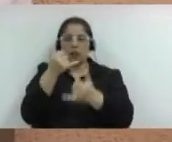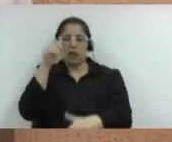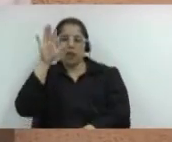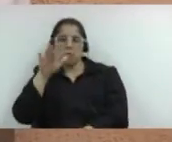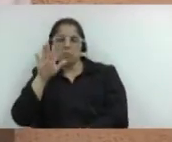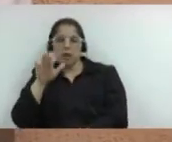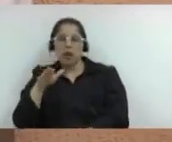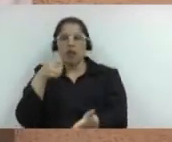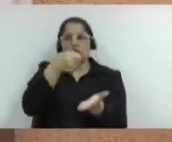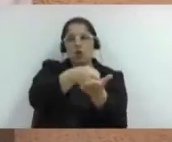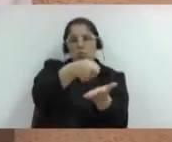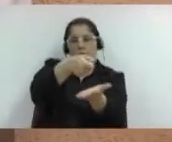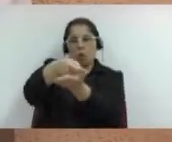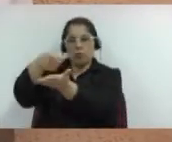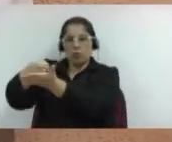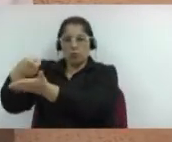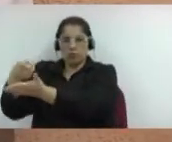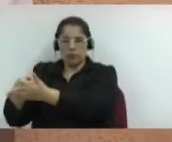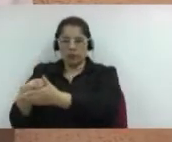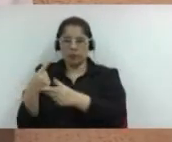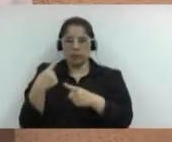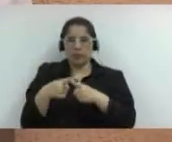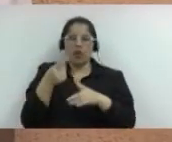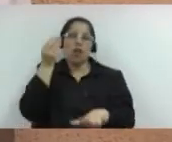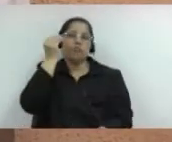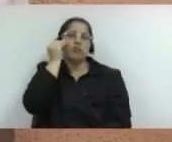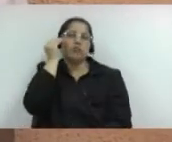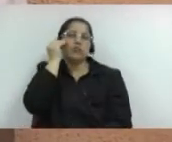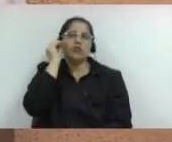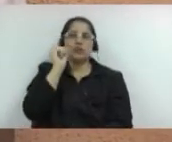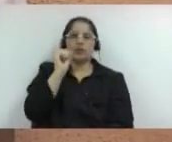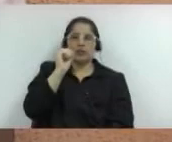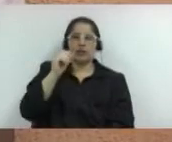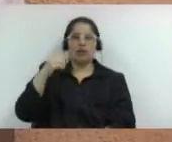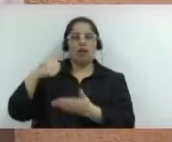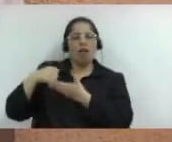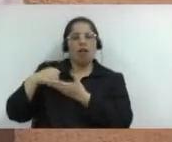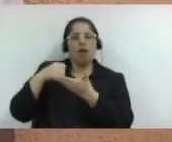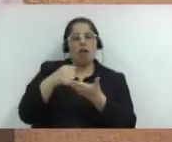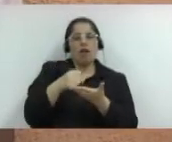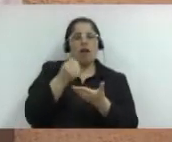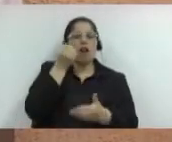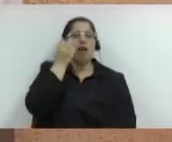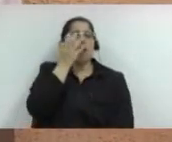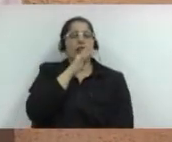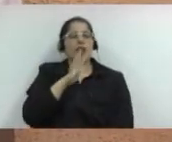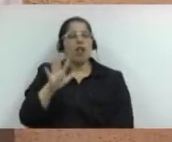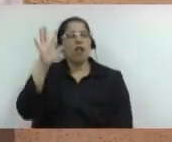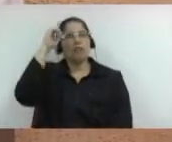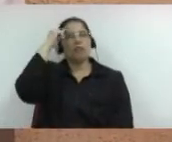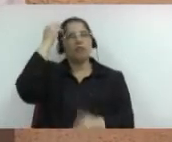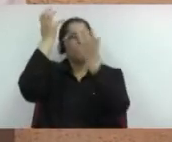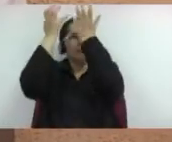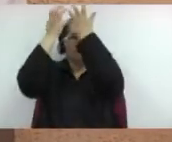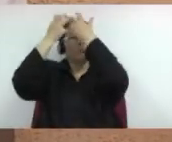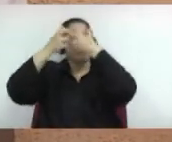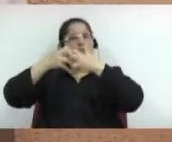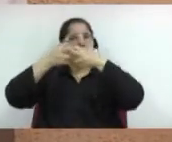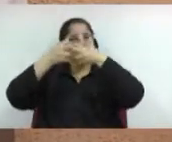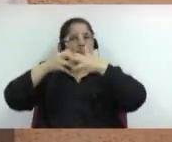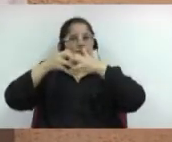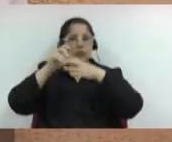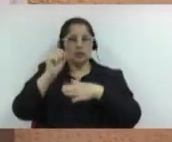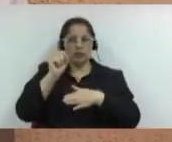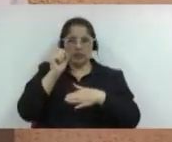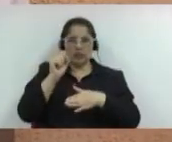Tentando levar as crianças que participam do evento a refletirem que um brinquedo legal não precisa ser